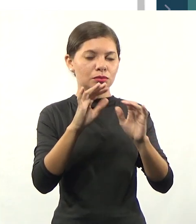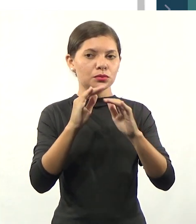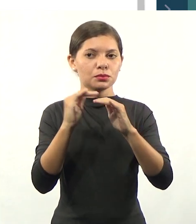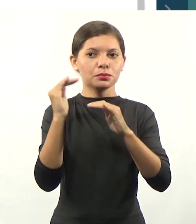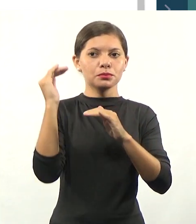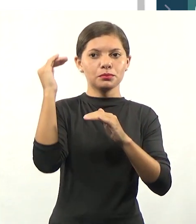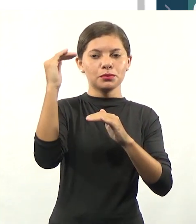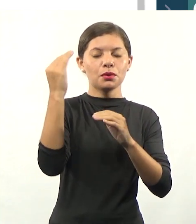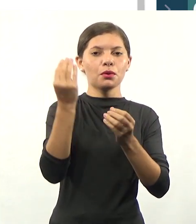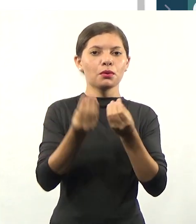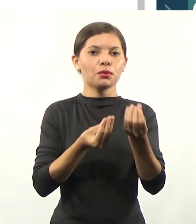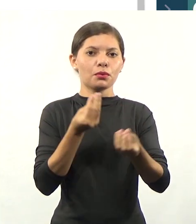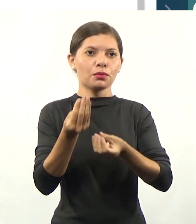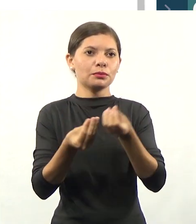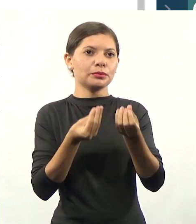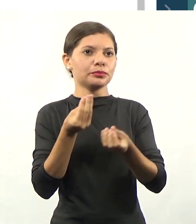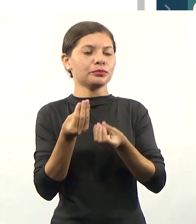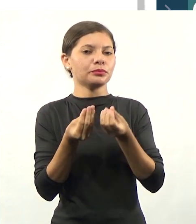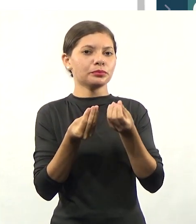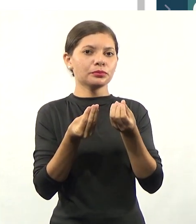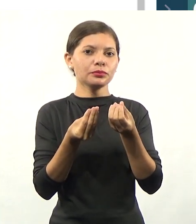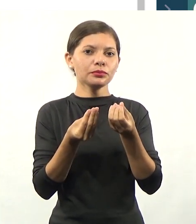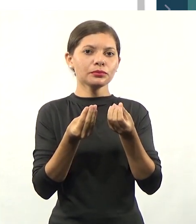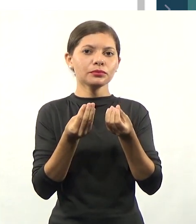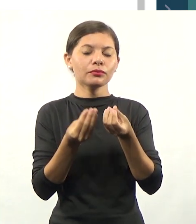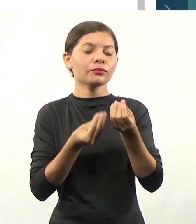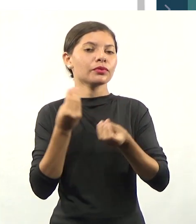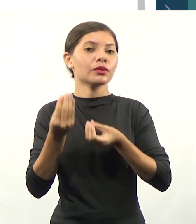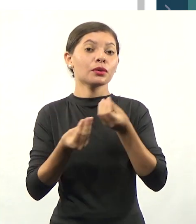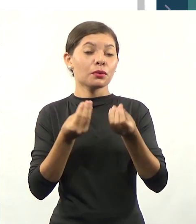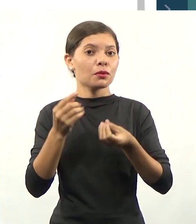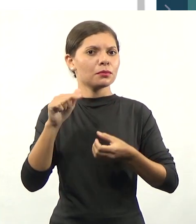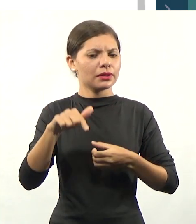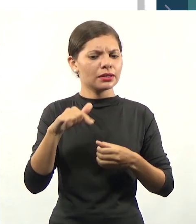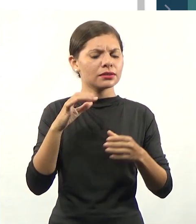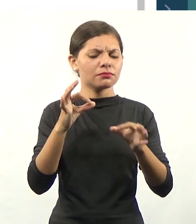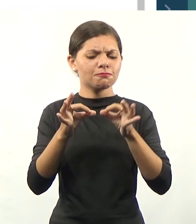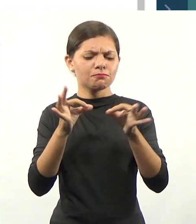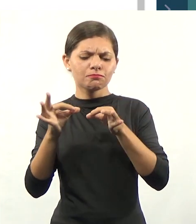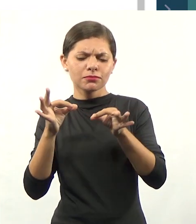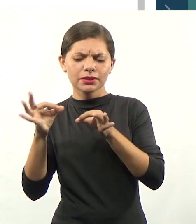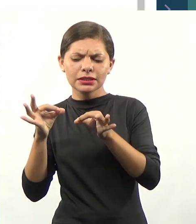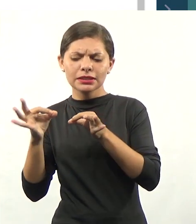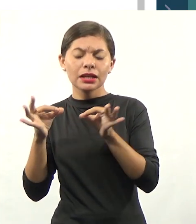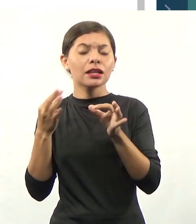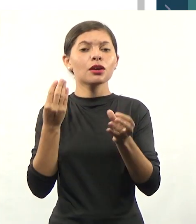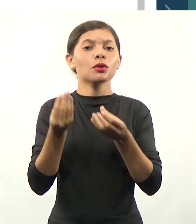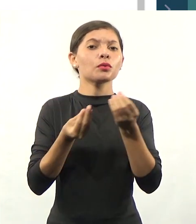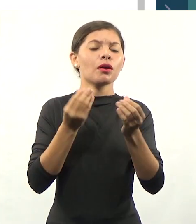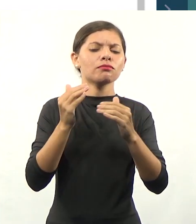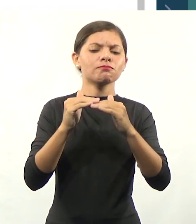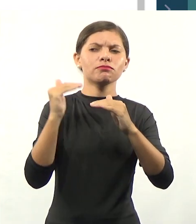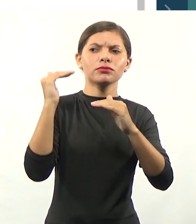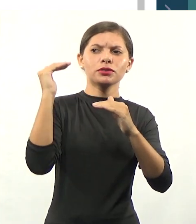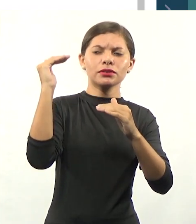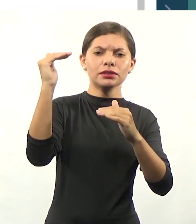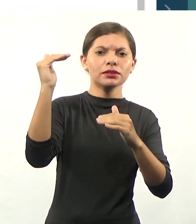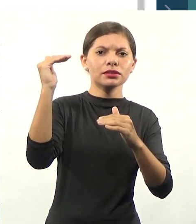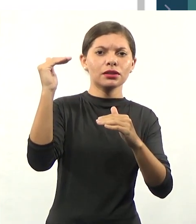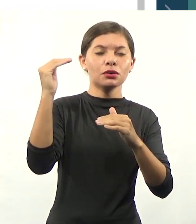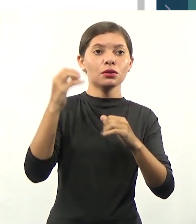que elas foram, como que elas estão organizadas, qual foi a evolução do